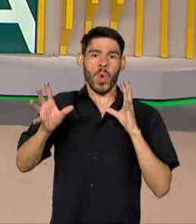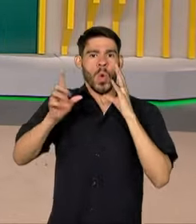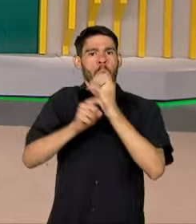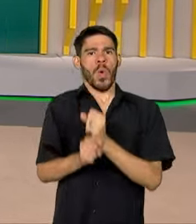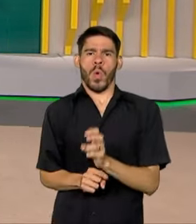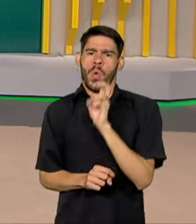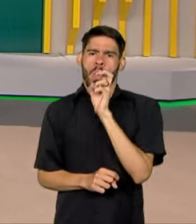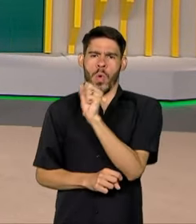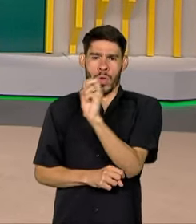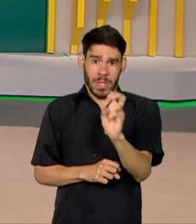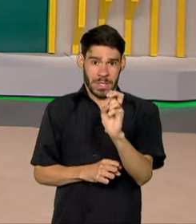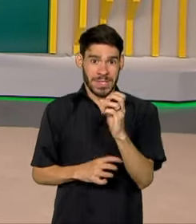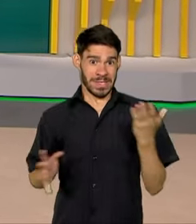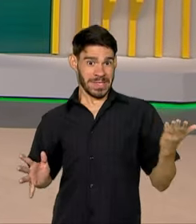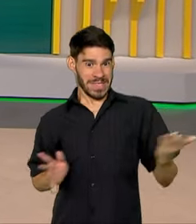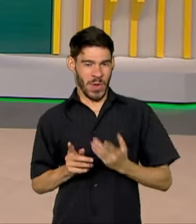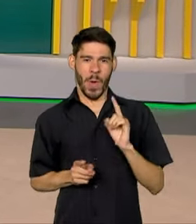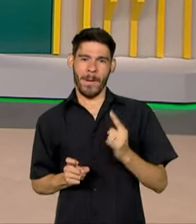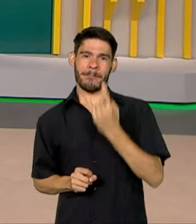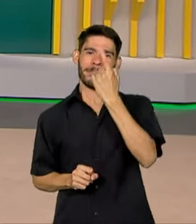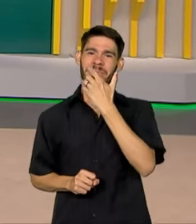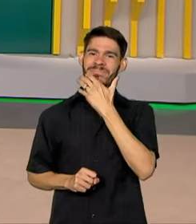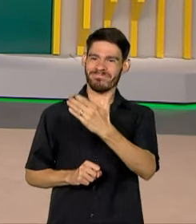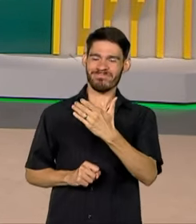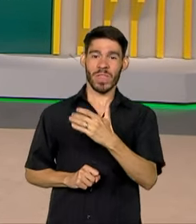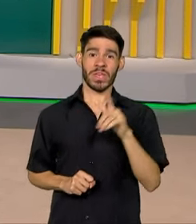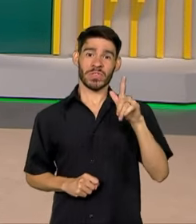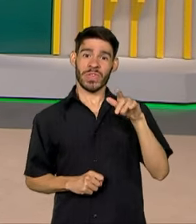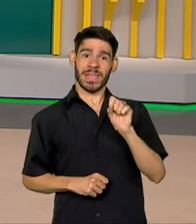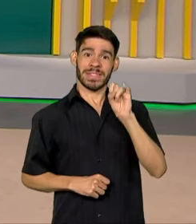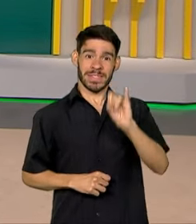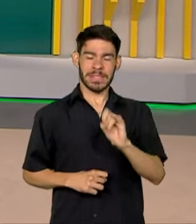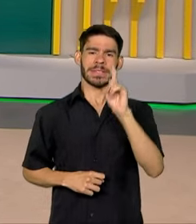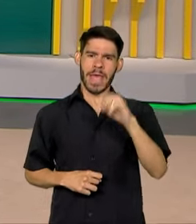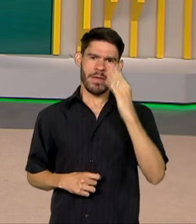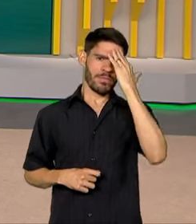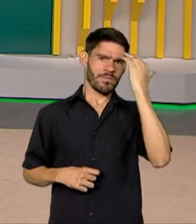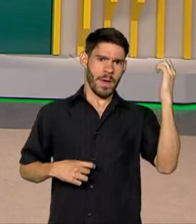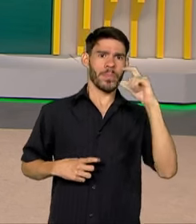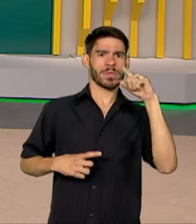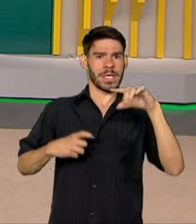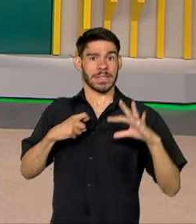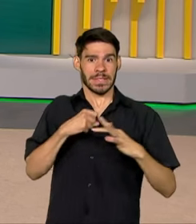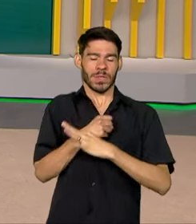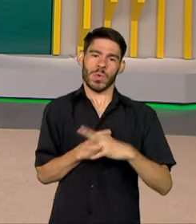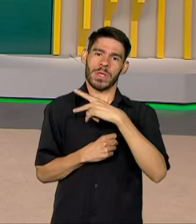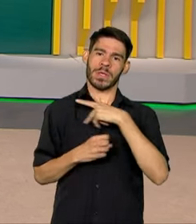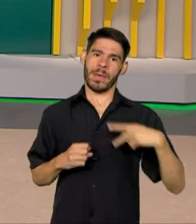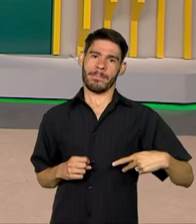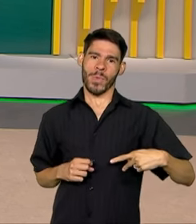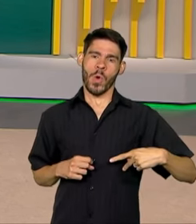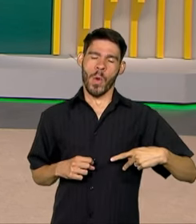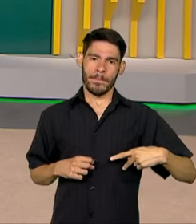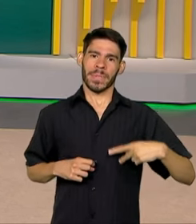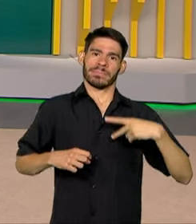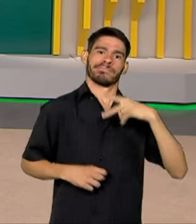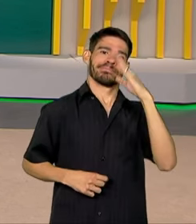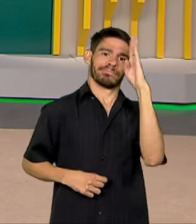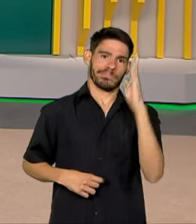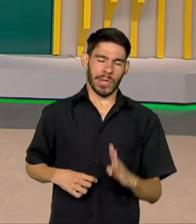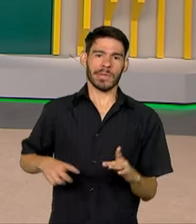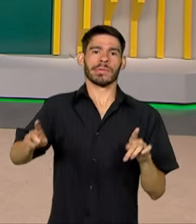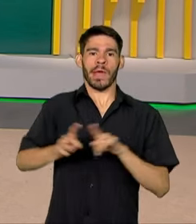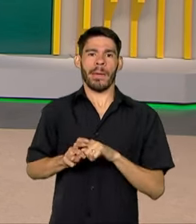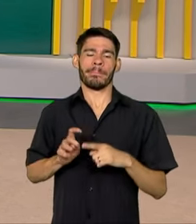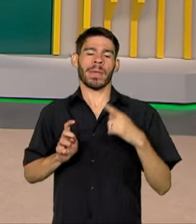85 anos hoje, 1º de dezembro. O GSI, como é conhecido, faz a segurança do presidente da República e do vice